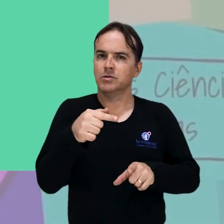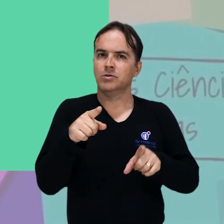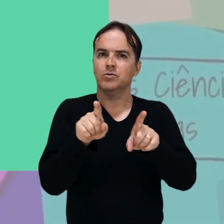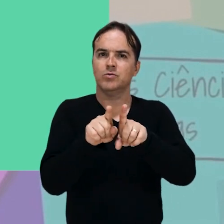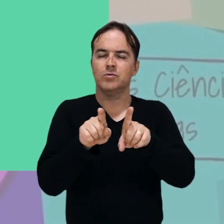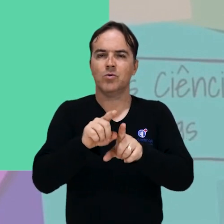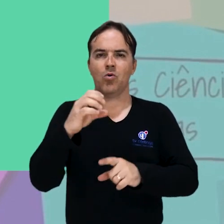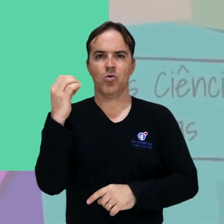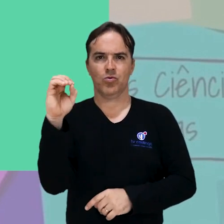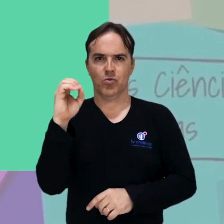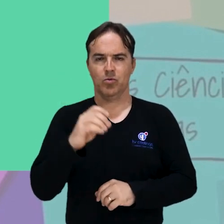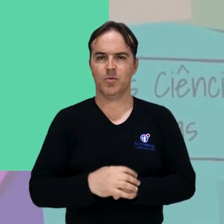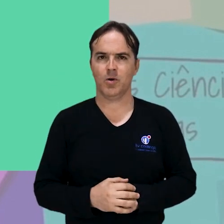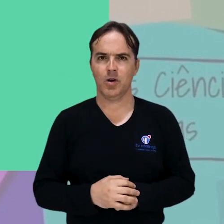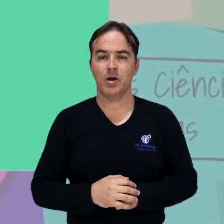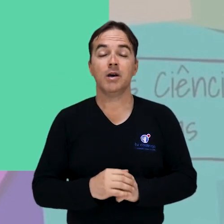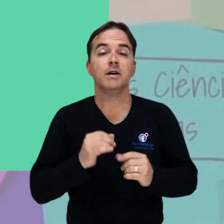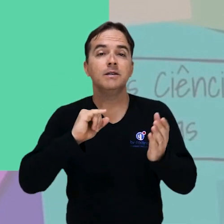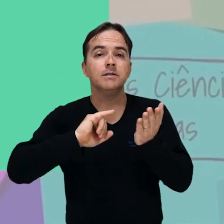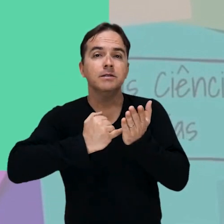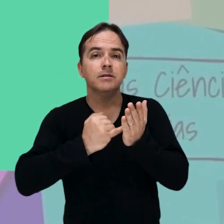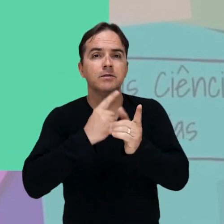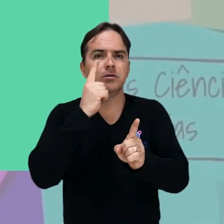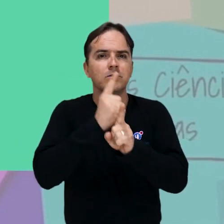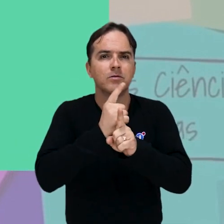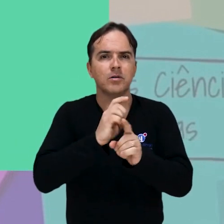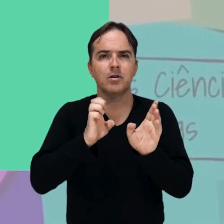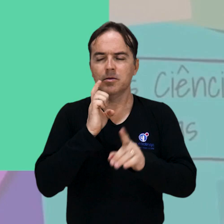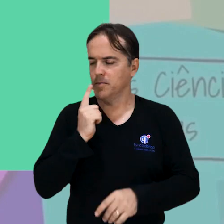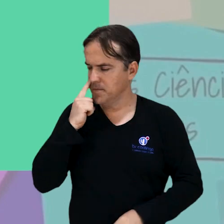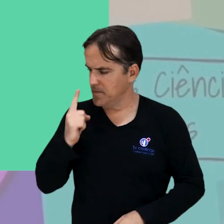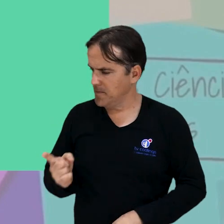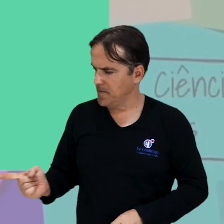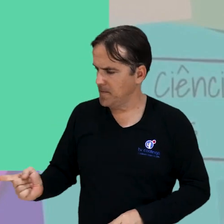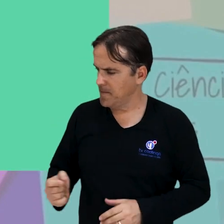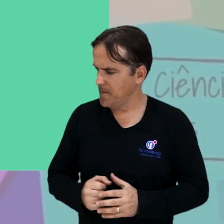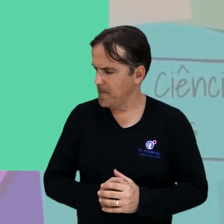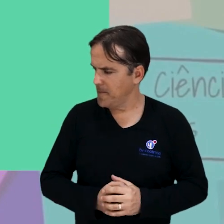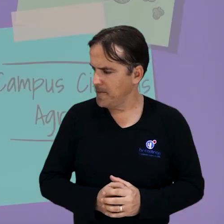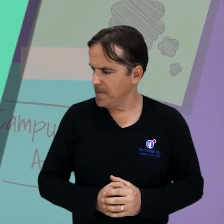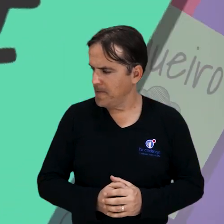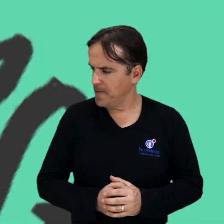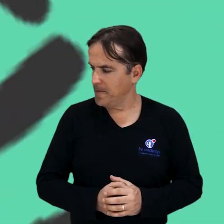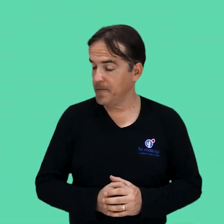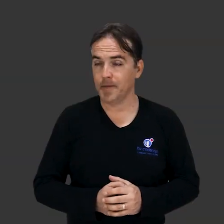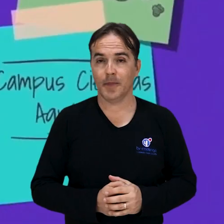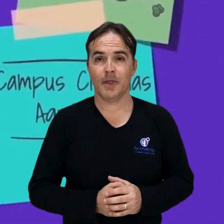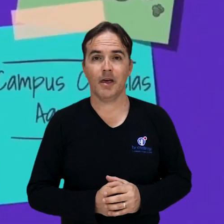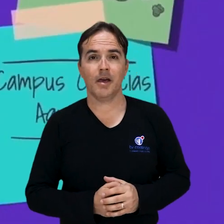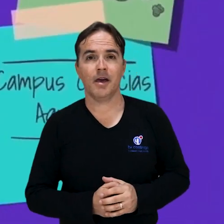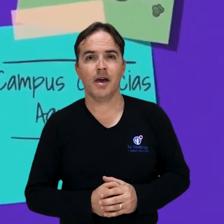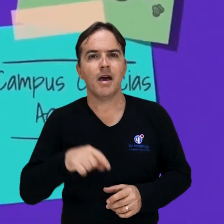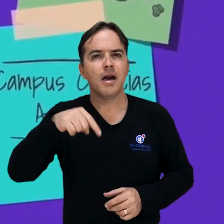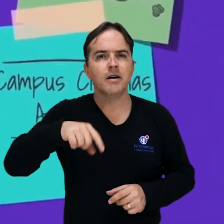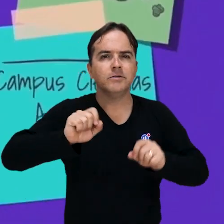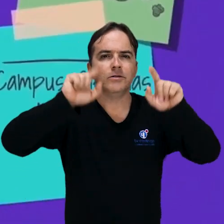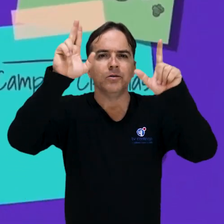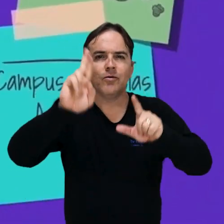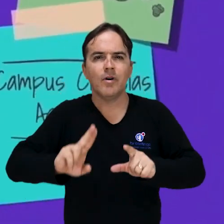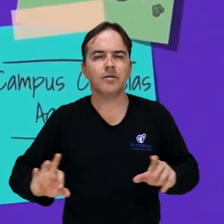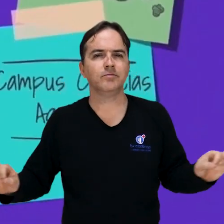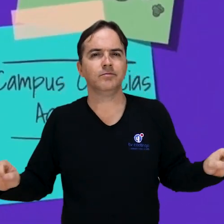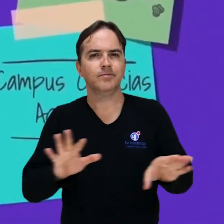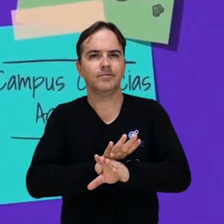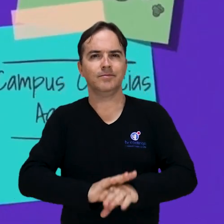em sistemas.univasf.edu.br.ps Essa edição do Se Liga o